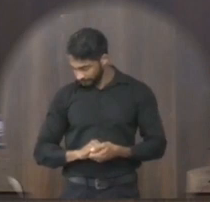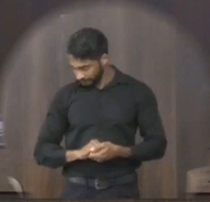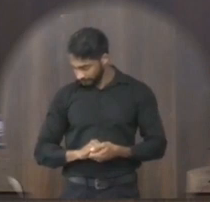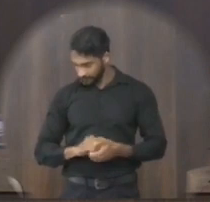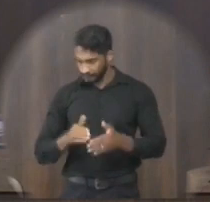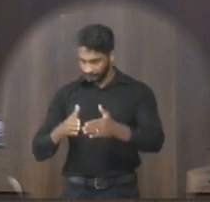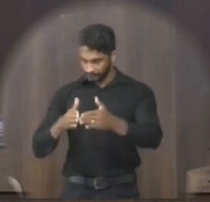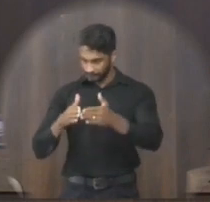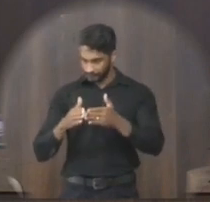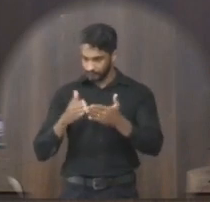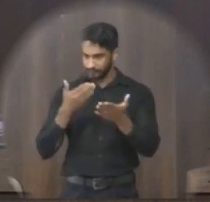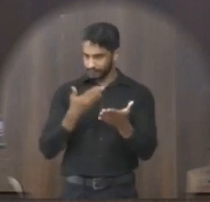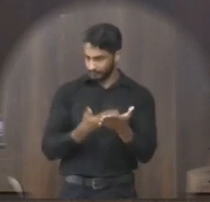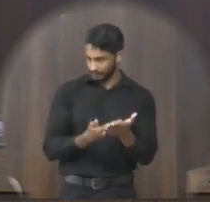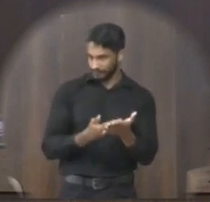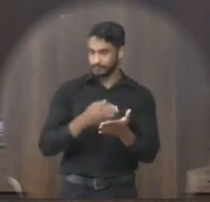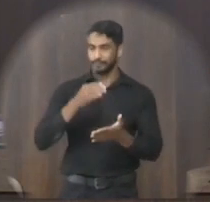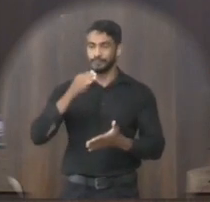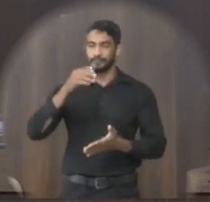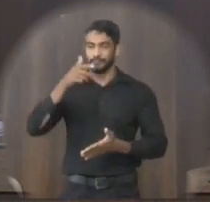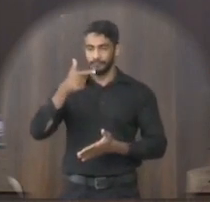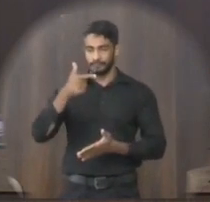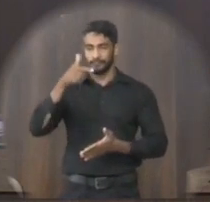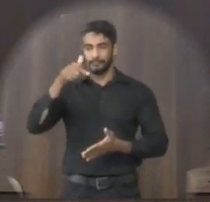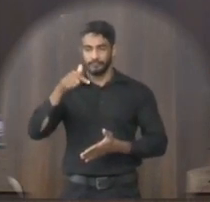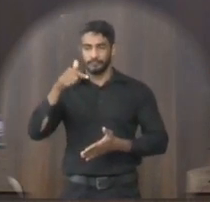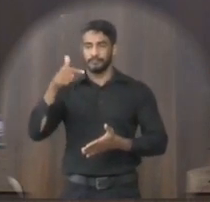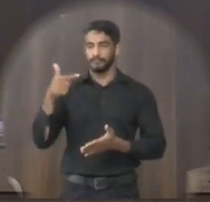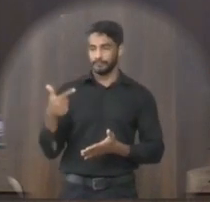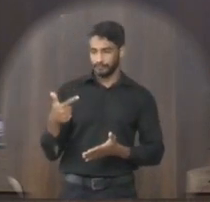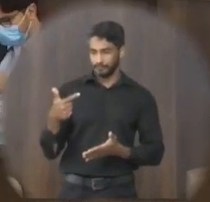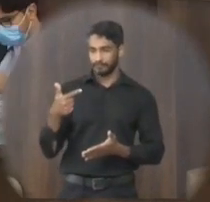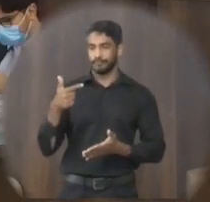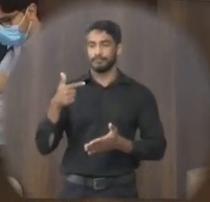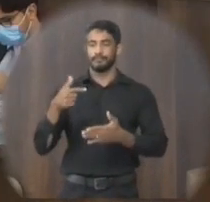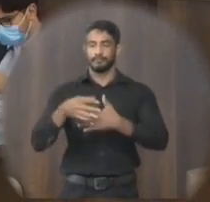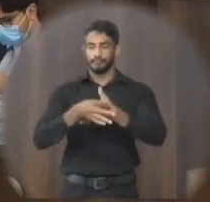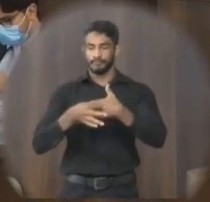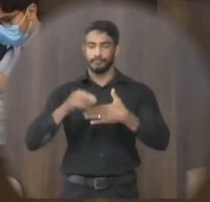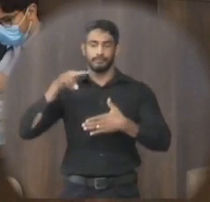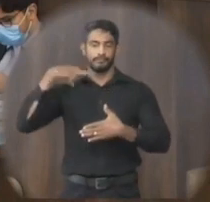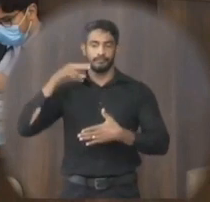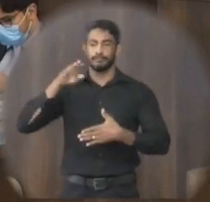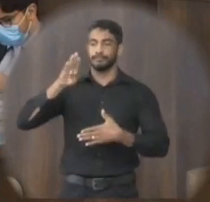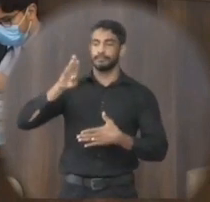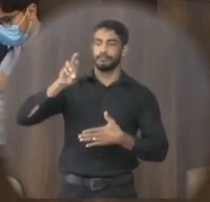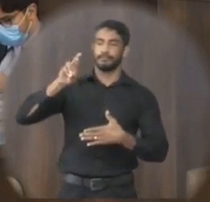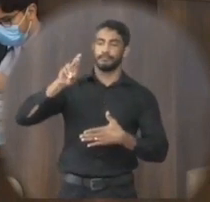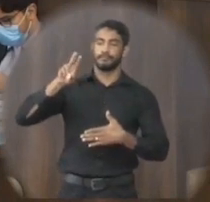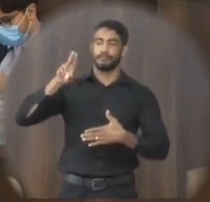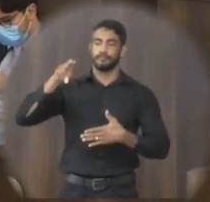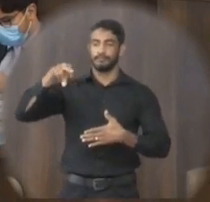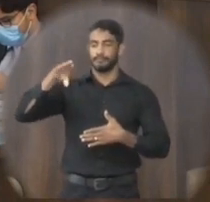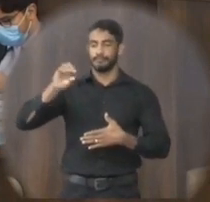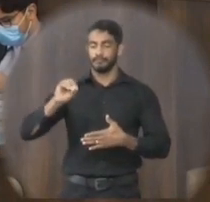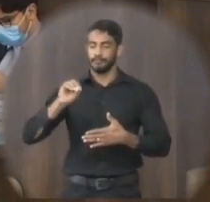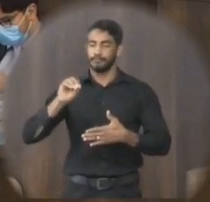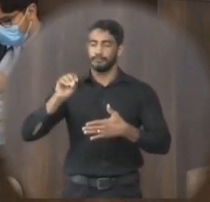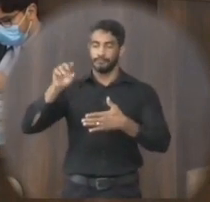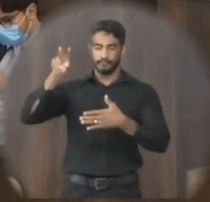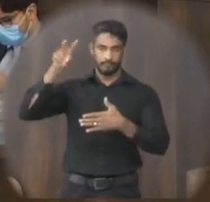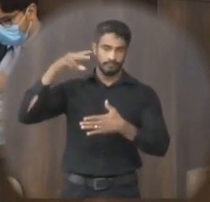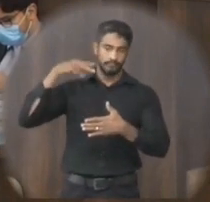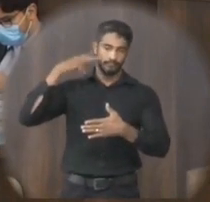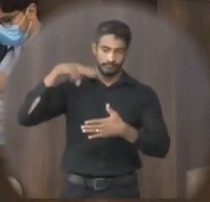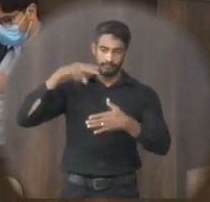indicação de necessidade 272 de autoria do vereador Bruno Henrique Oliveira Mendes o vereador que subscreve